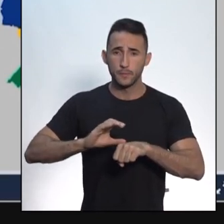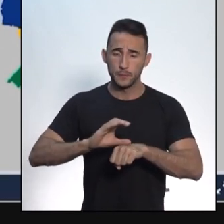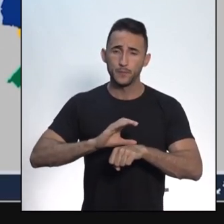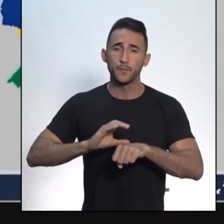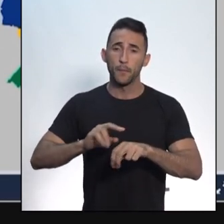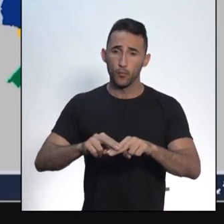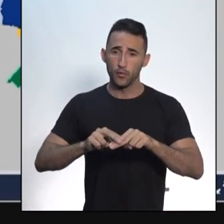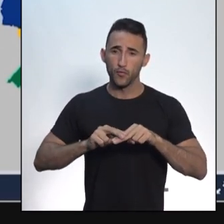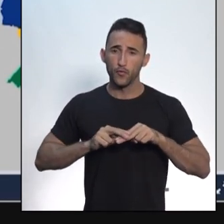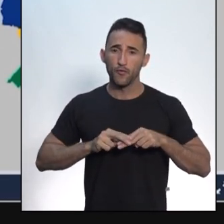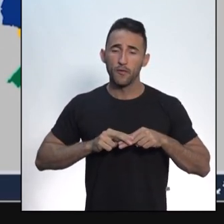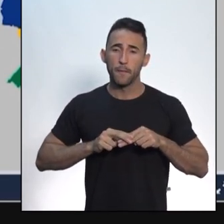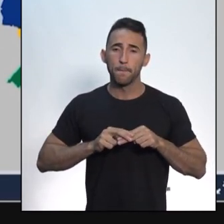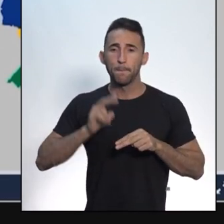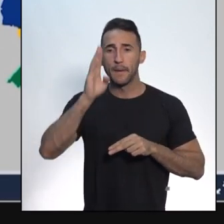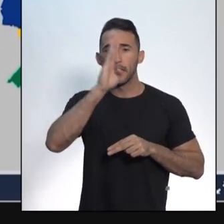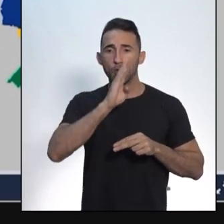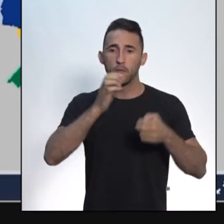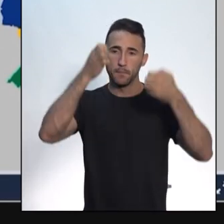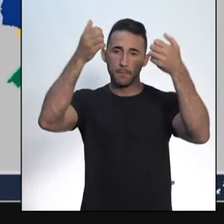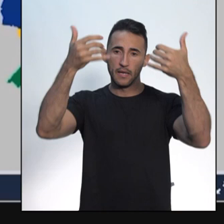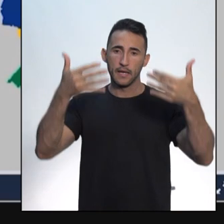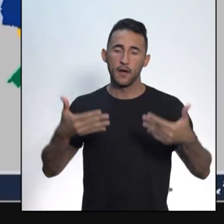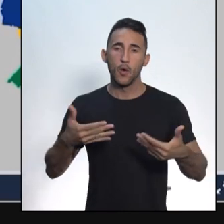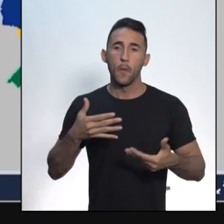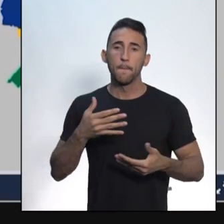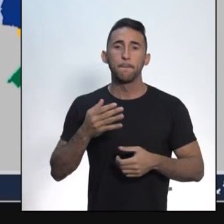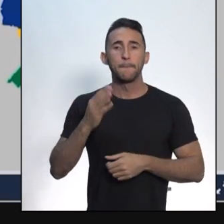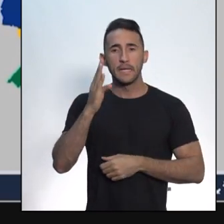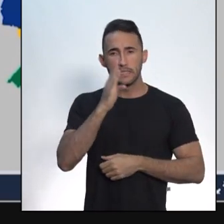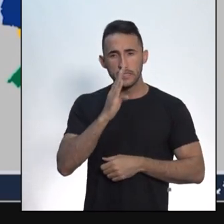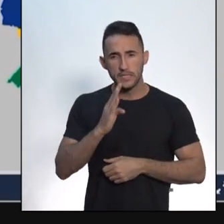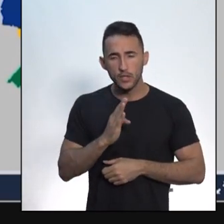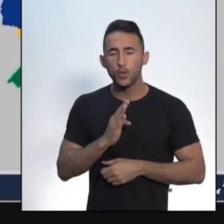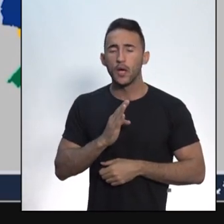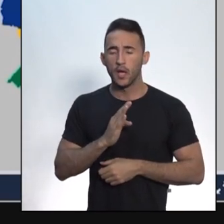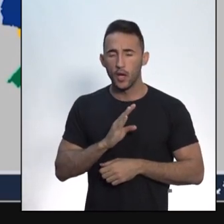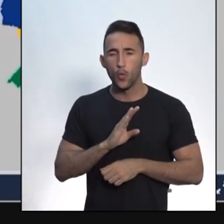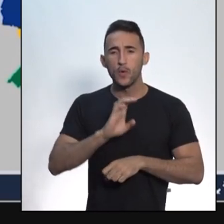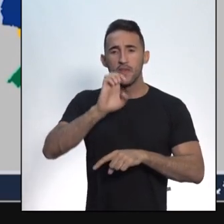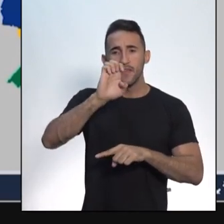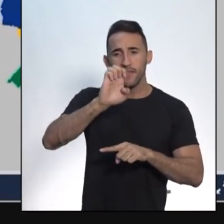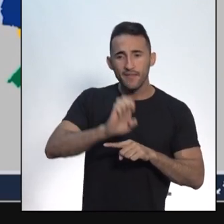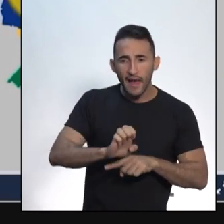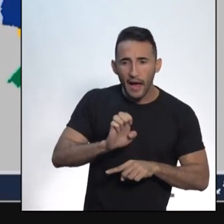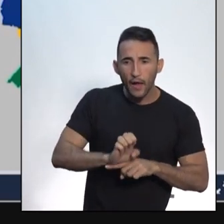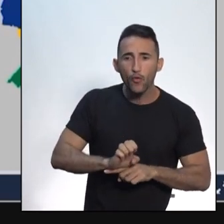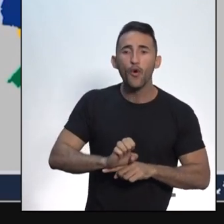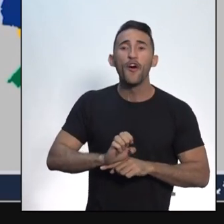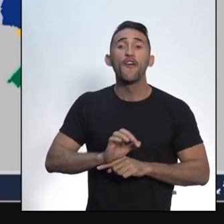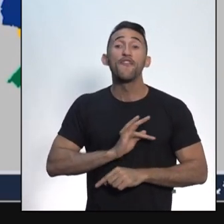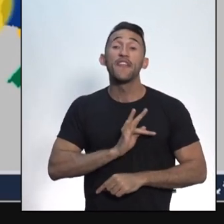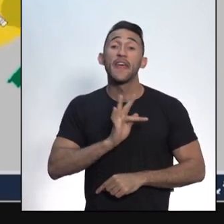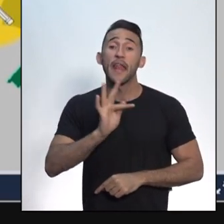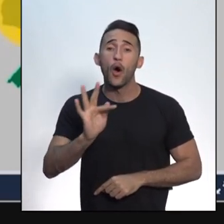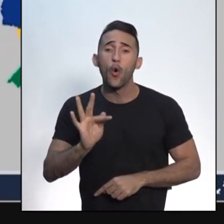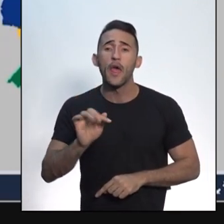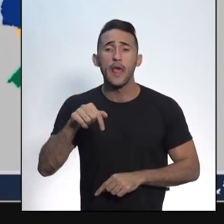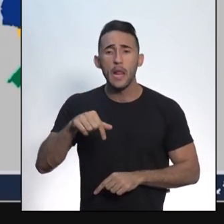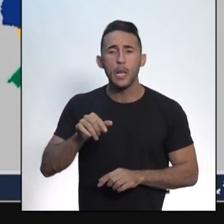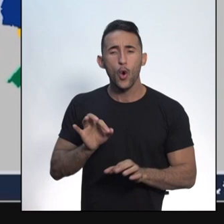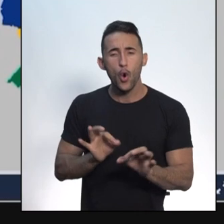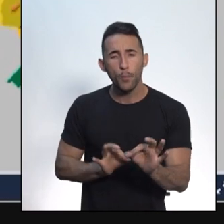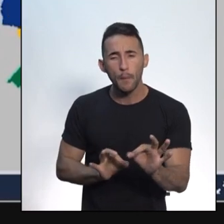falar aqui do Brasil. O Brasil é um estado federal. O fundamento básico que rege, que organiza